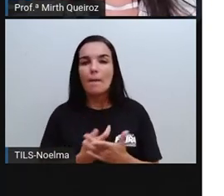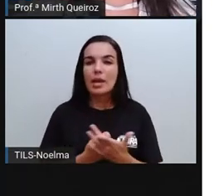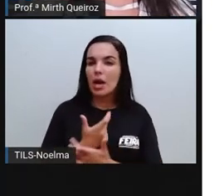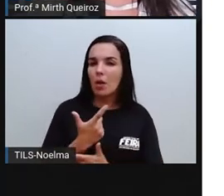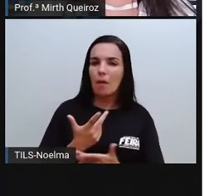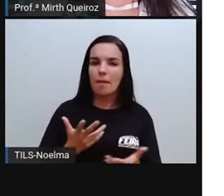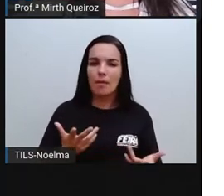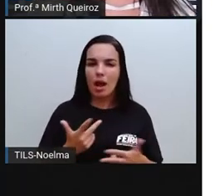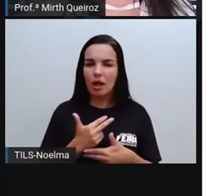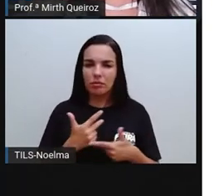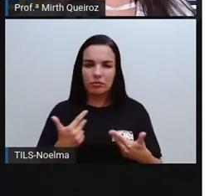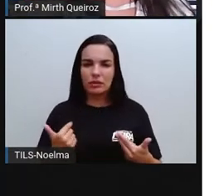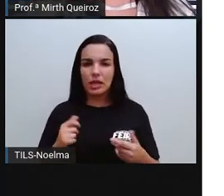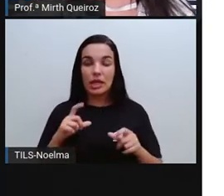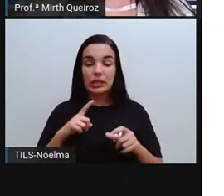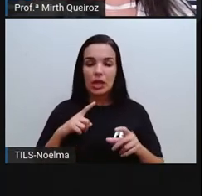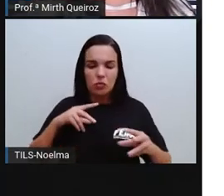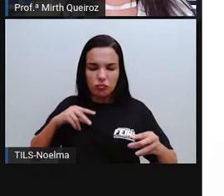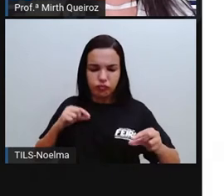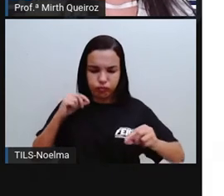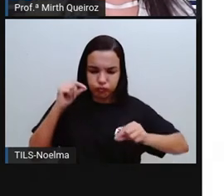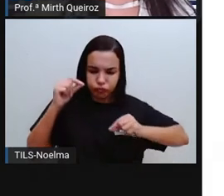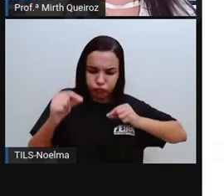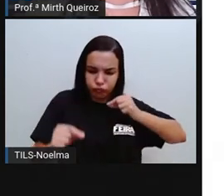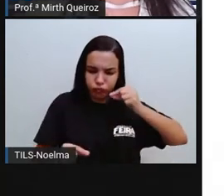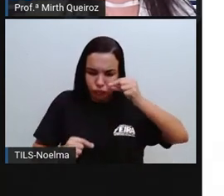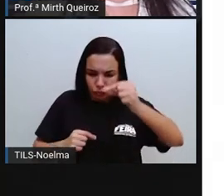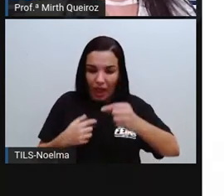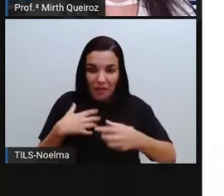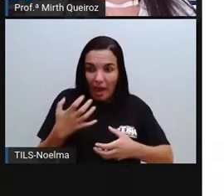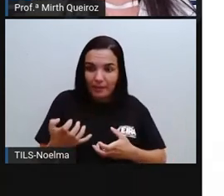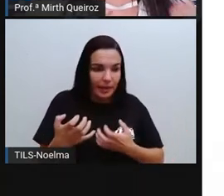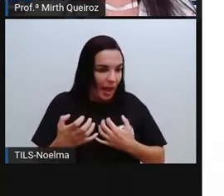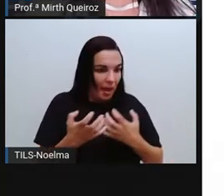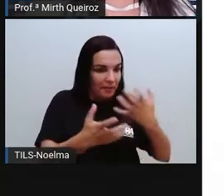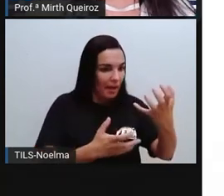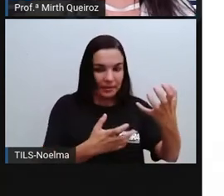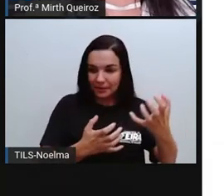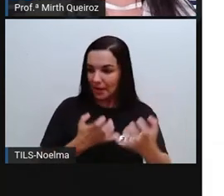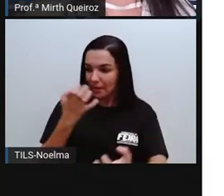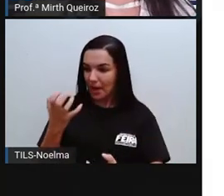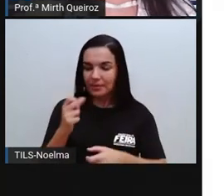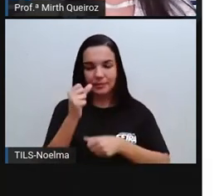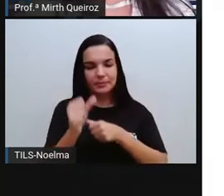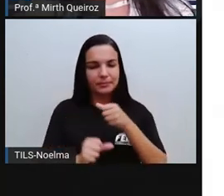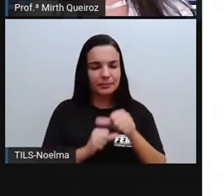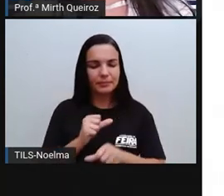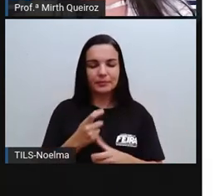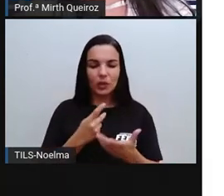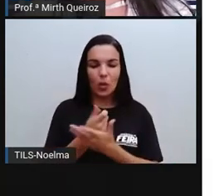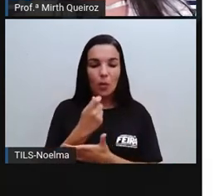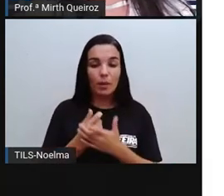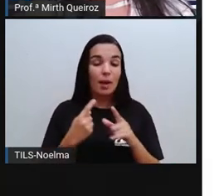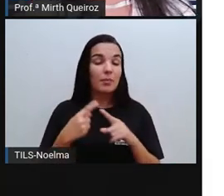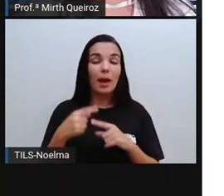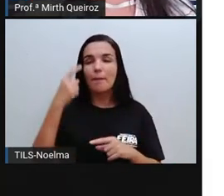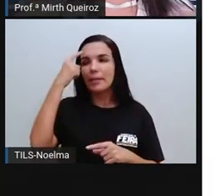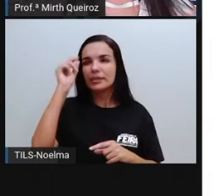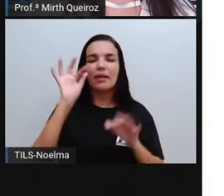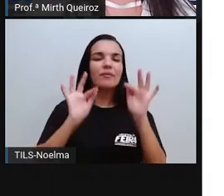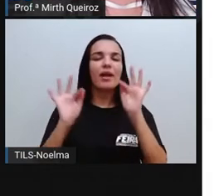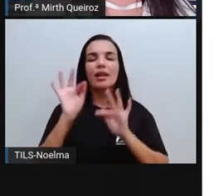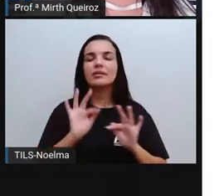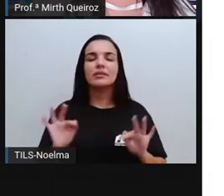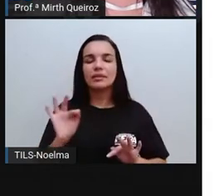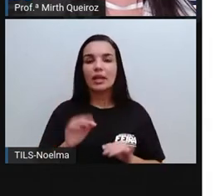comprar se torna um ciclo vicioso em que as pessoas utilizam o comprar para comprar a felicidade devido a alguma